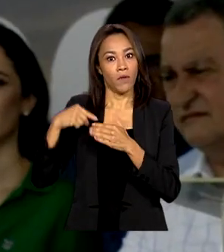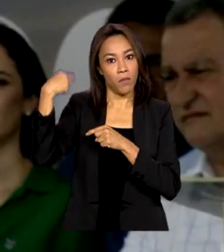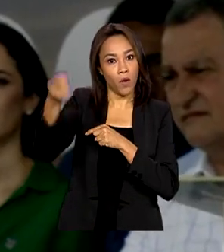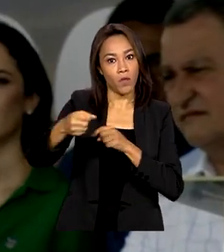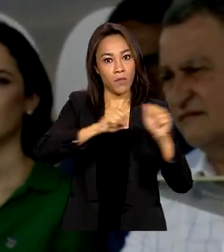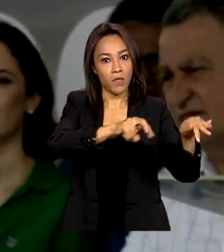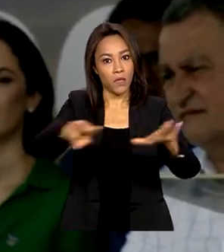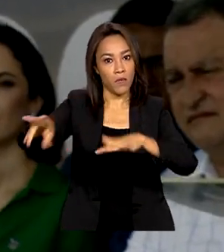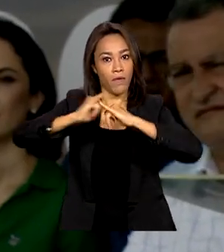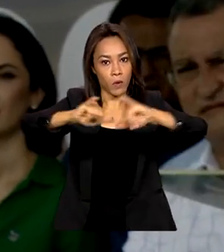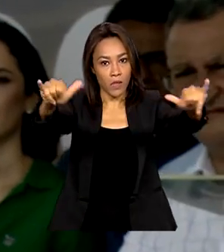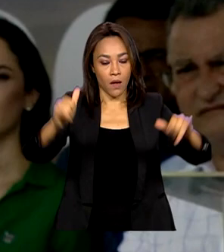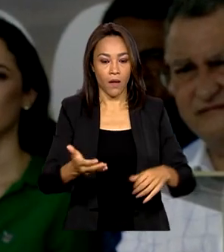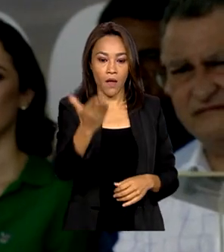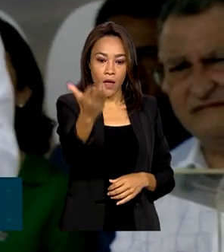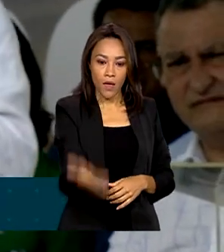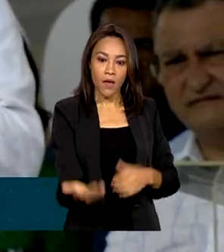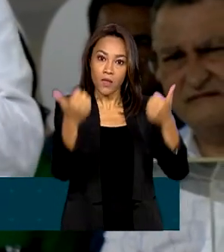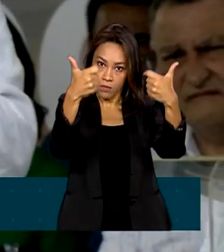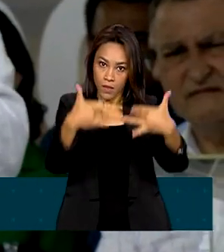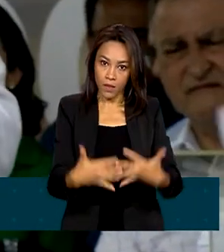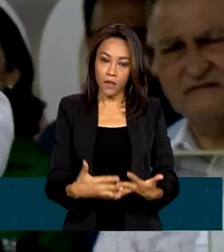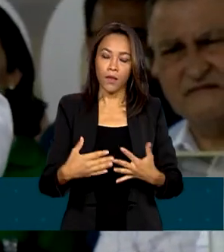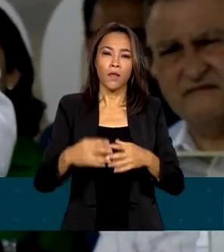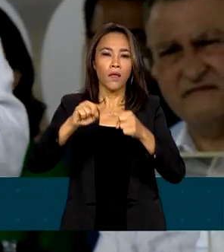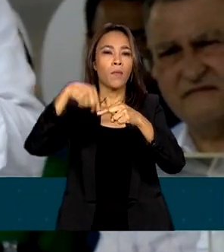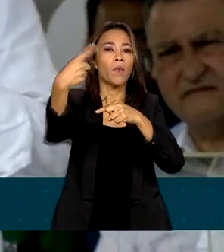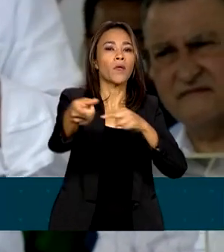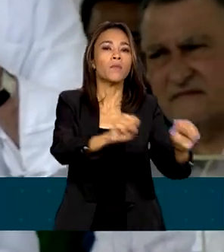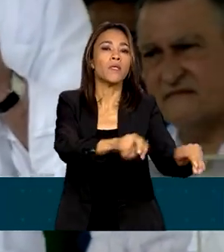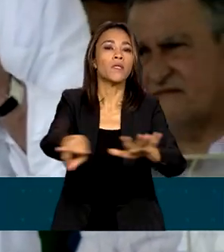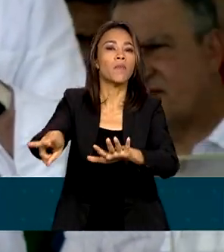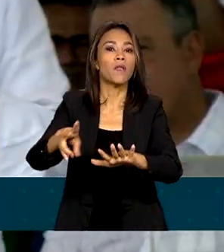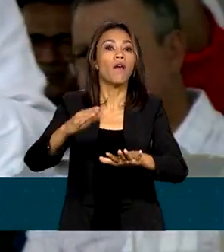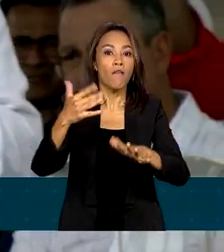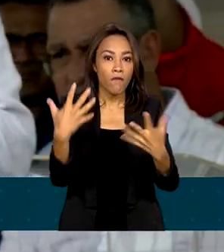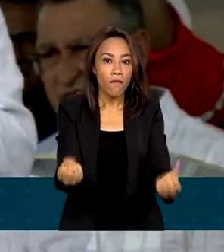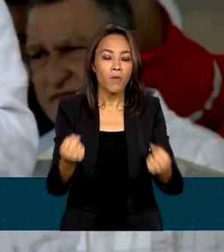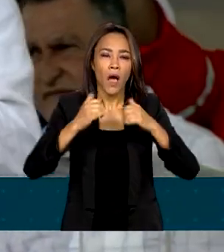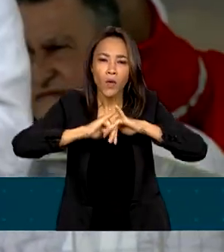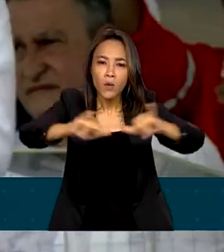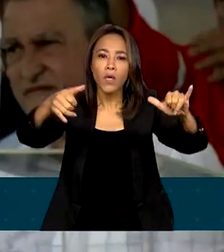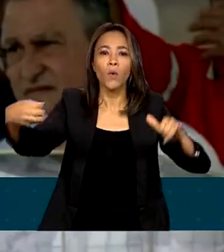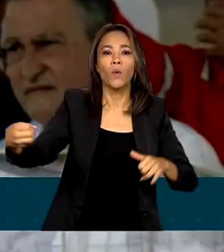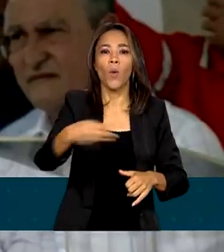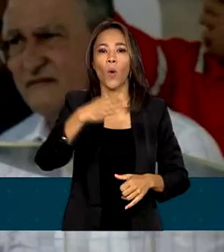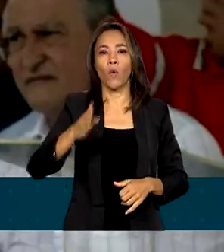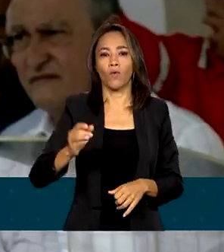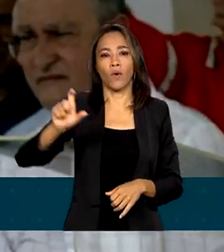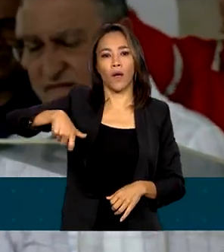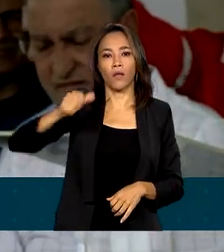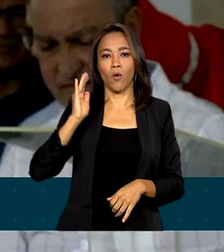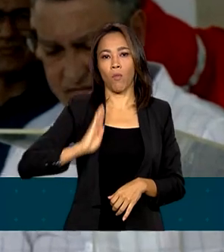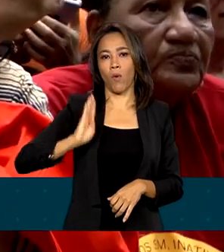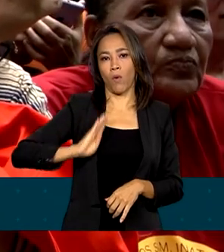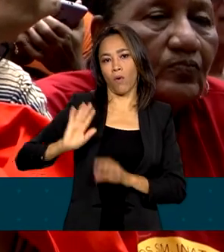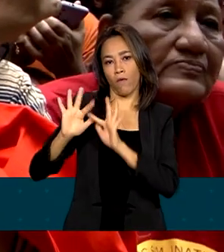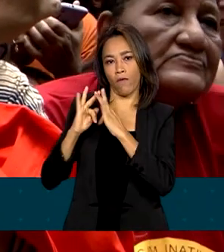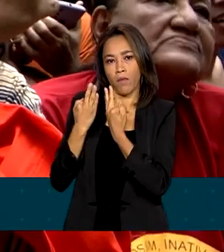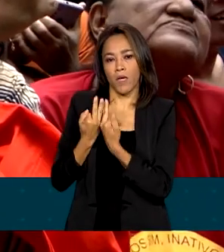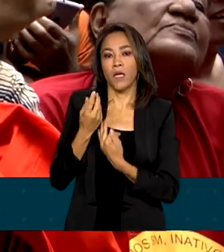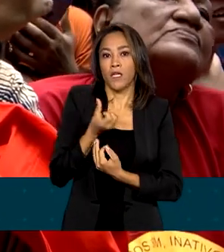Semana que vem vamos anunciar o novo Bolsa Família de 600 reais